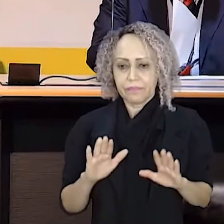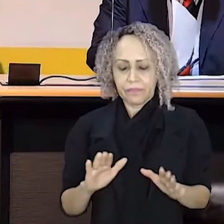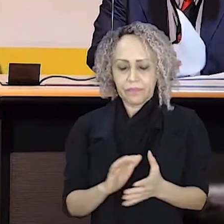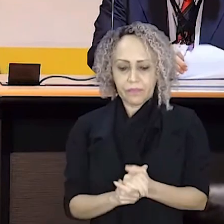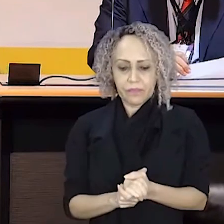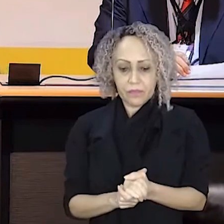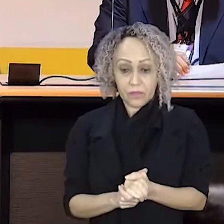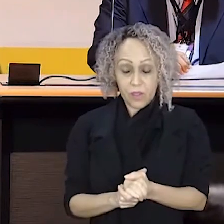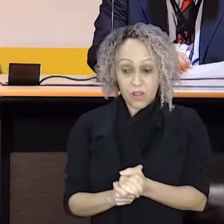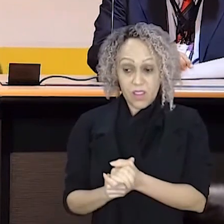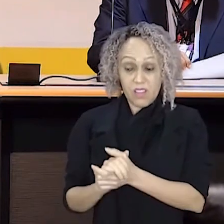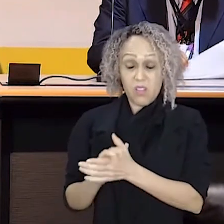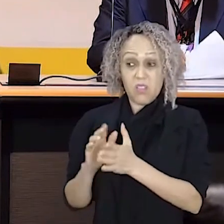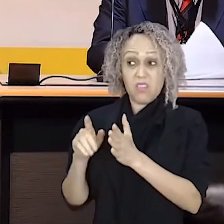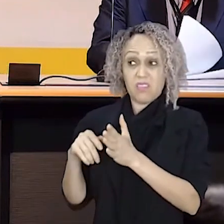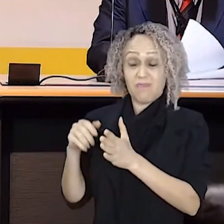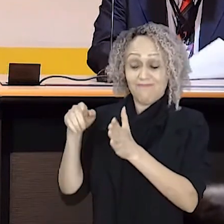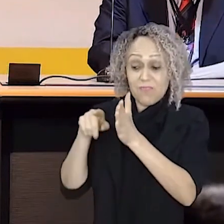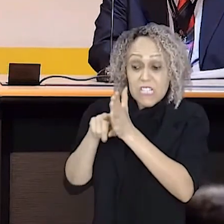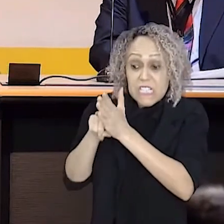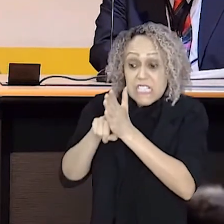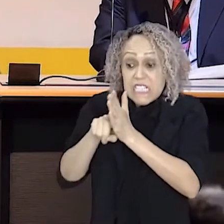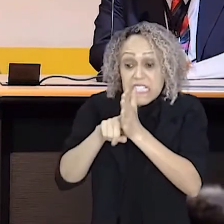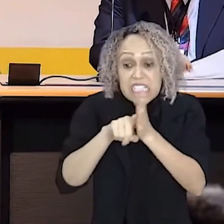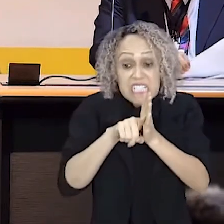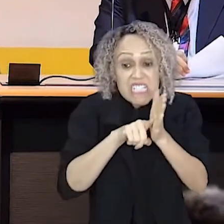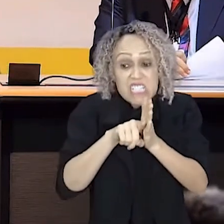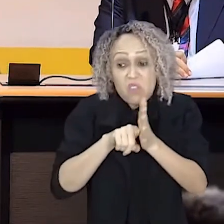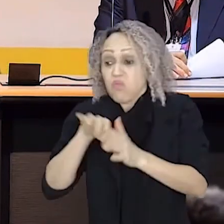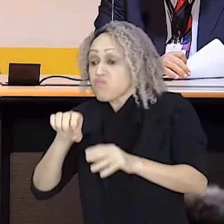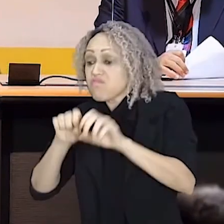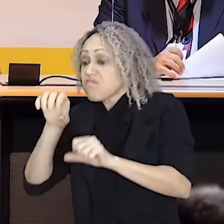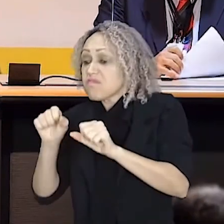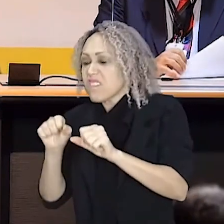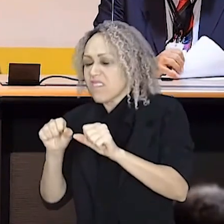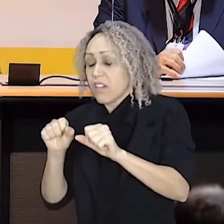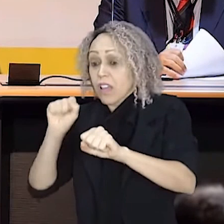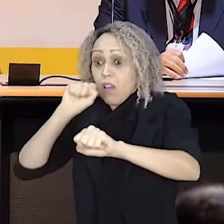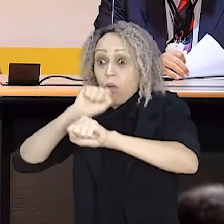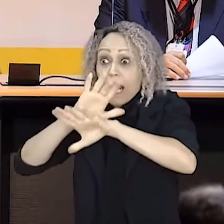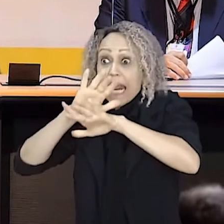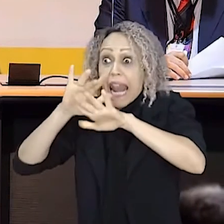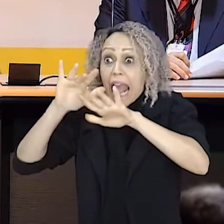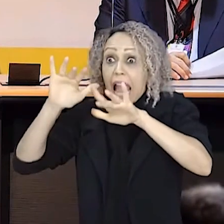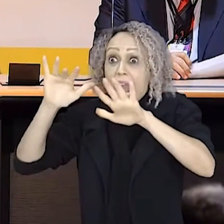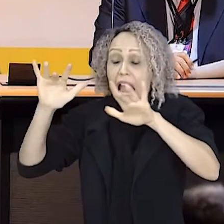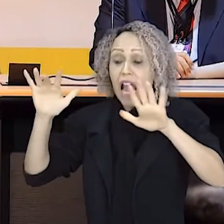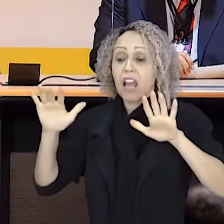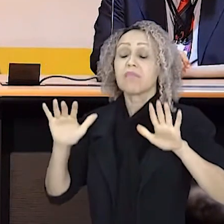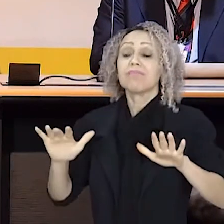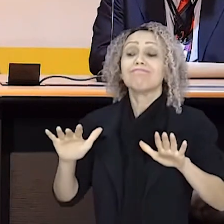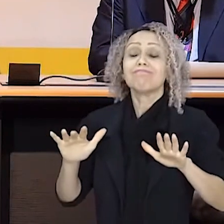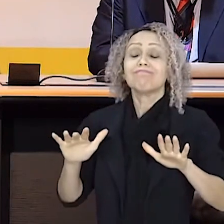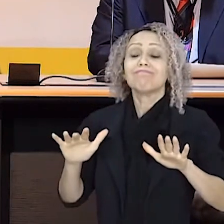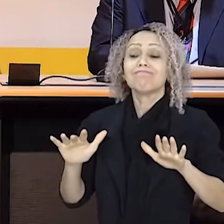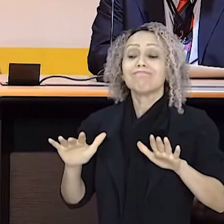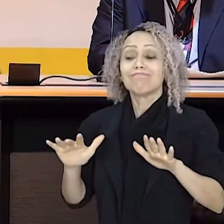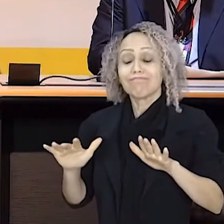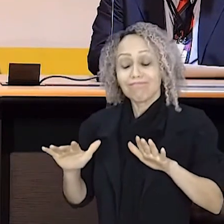O diagnóstico vai ficando claro para o governo de transição é que o governo Bolsonaro